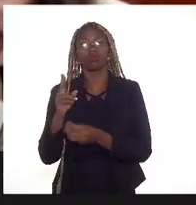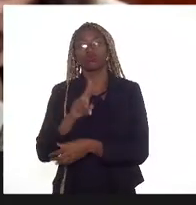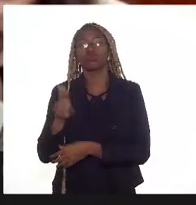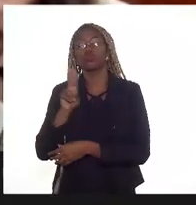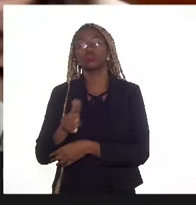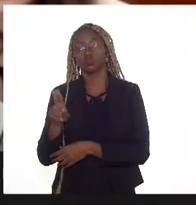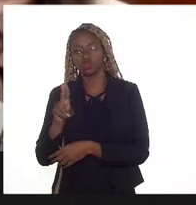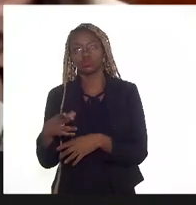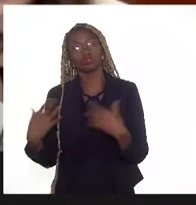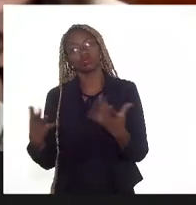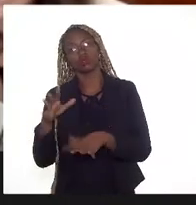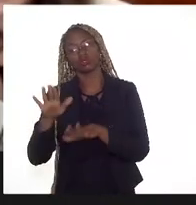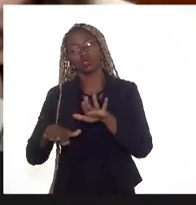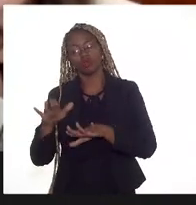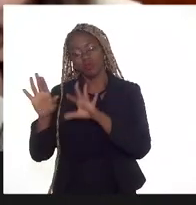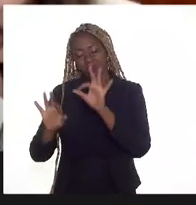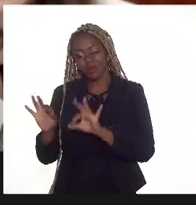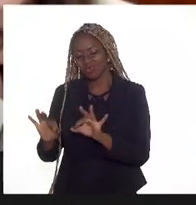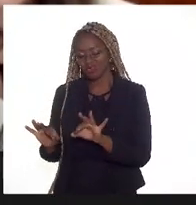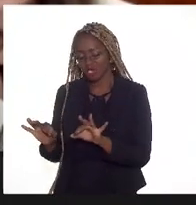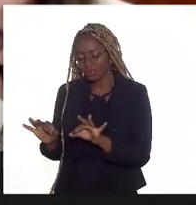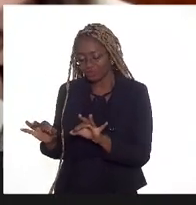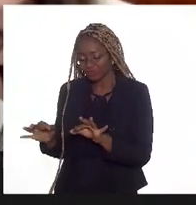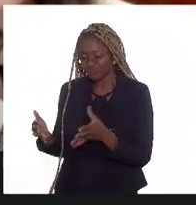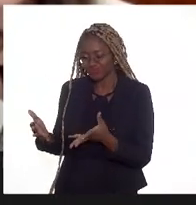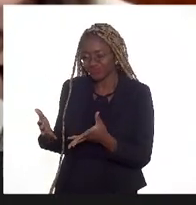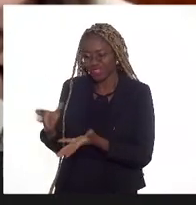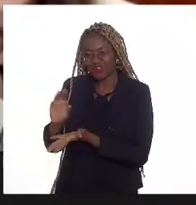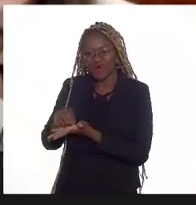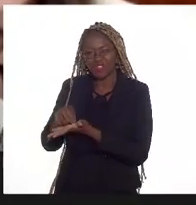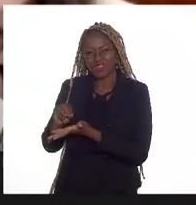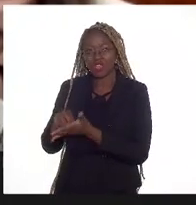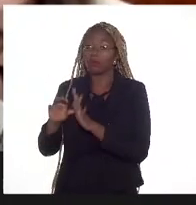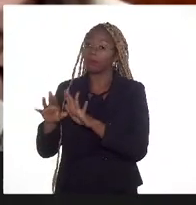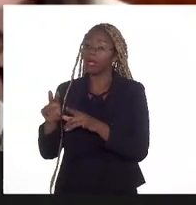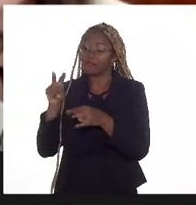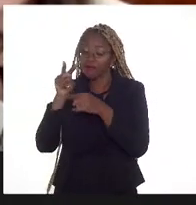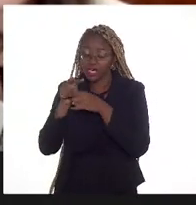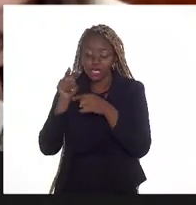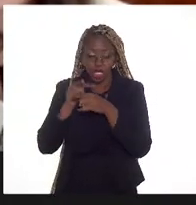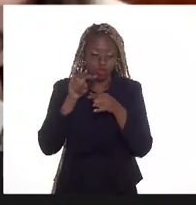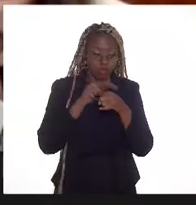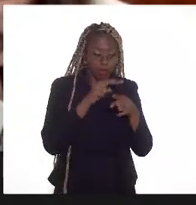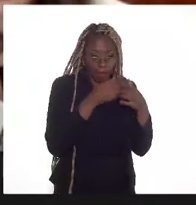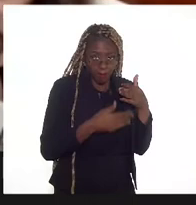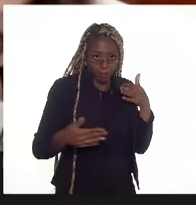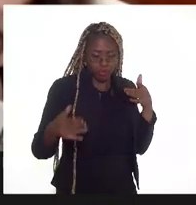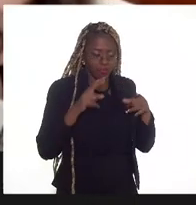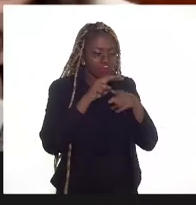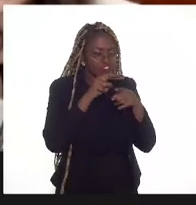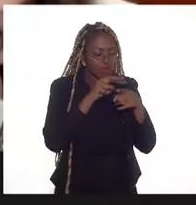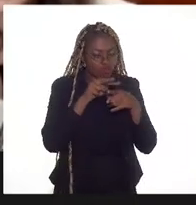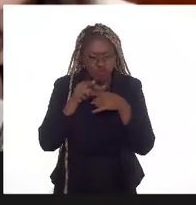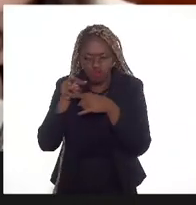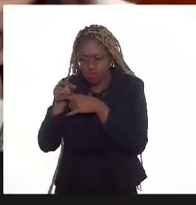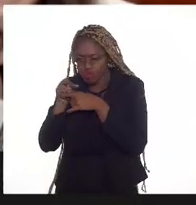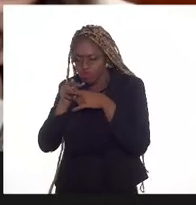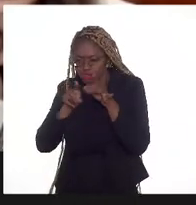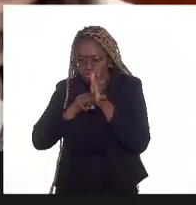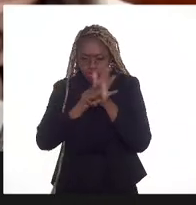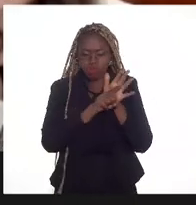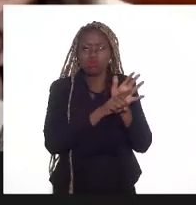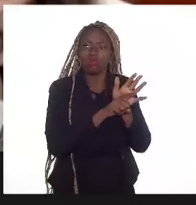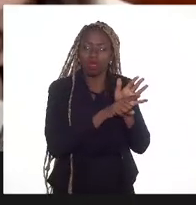o projeto piloto não contenha, mas ao longo da sua fiscalização e do desenvolvimento do campo sejam